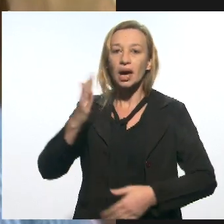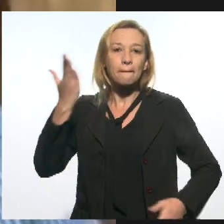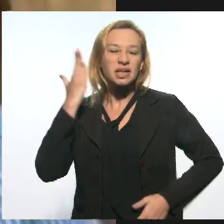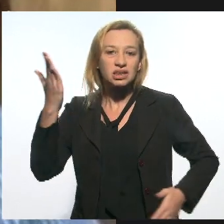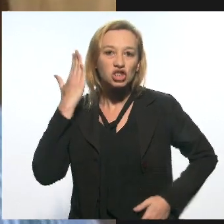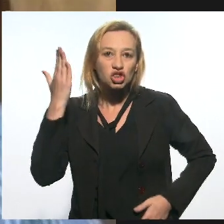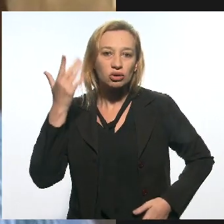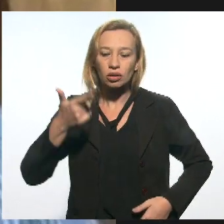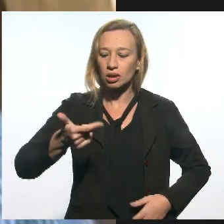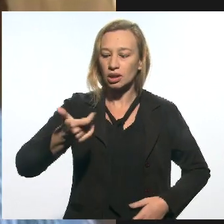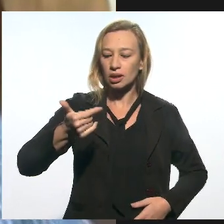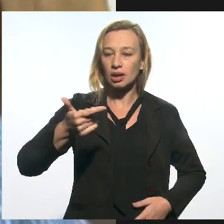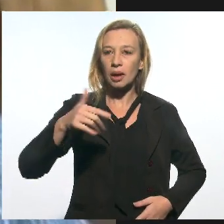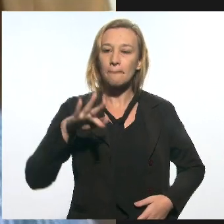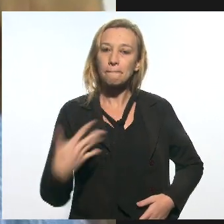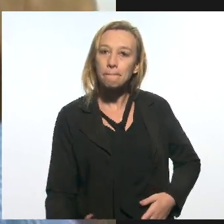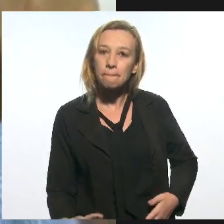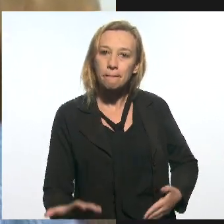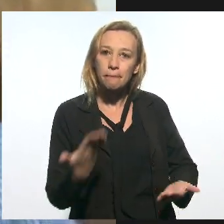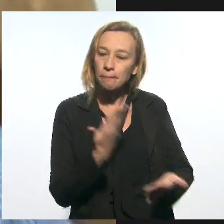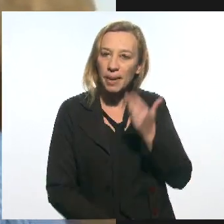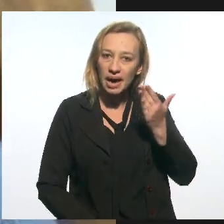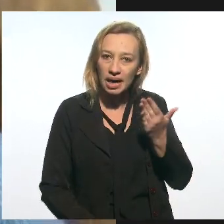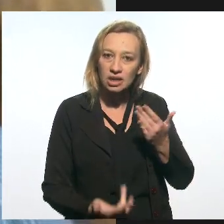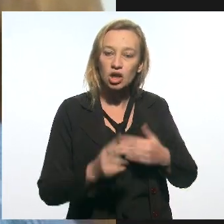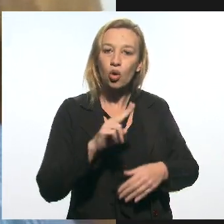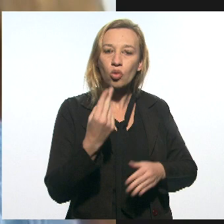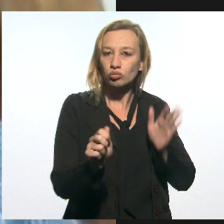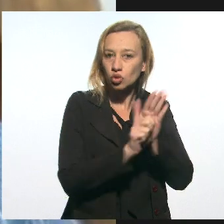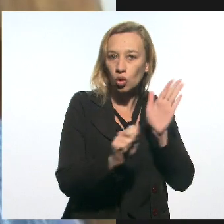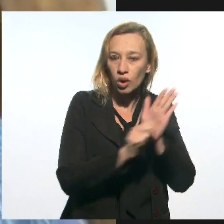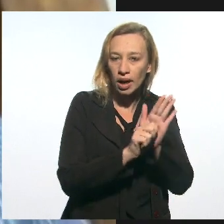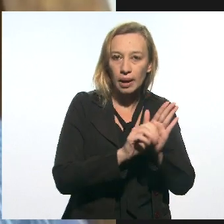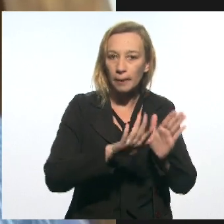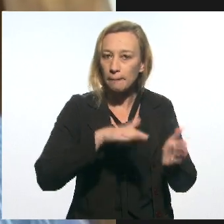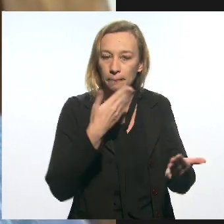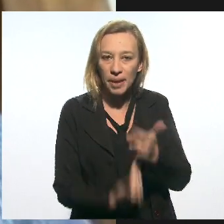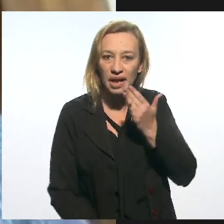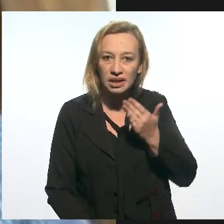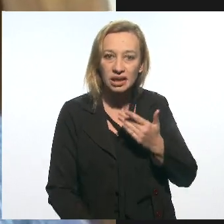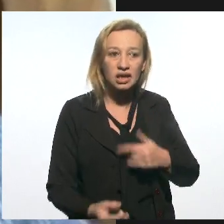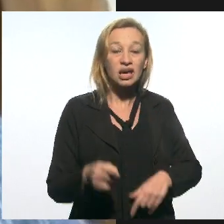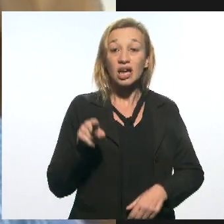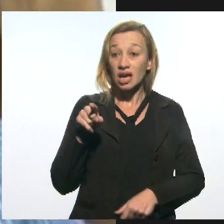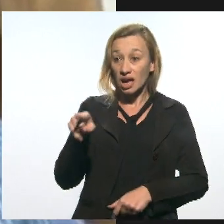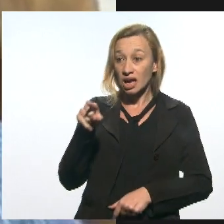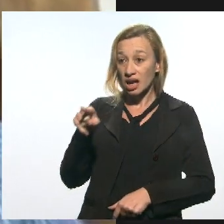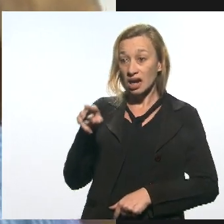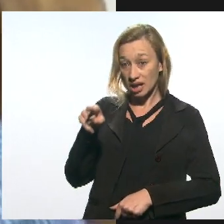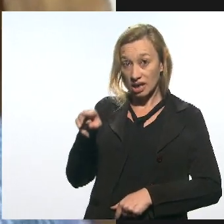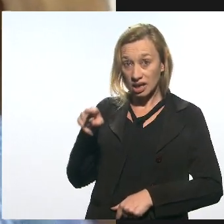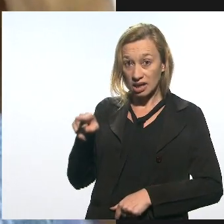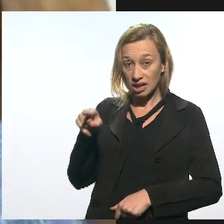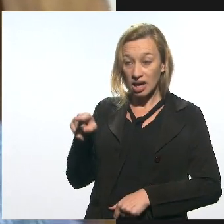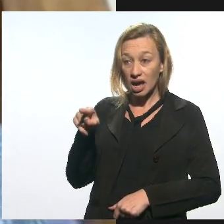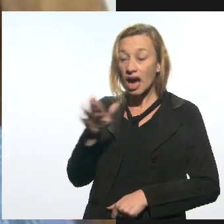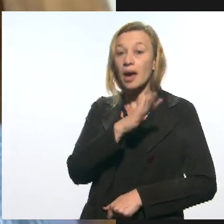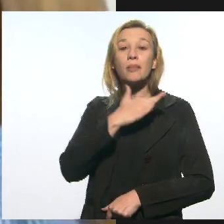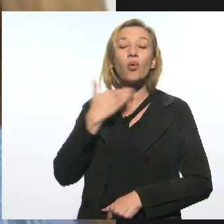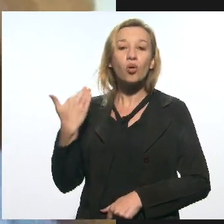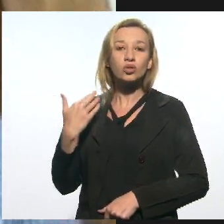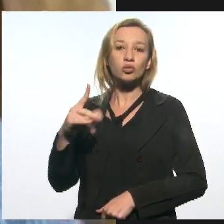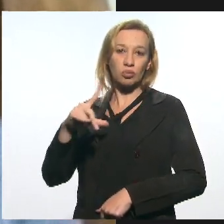perde a sua arma, a sua carga de drogas, sem confrontar, ele ainda é penalizado. Se ele voltar para a favela, ele é morto pelo próprio